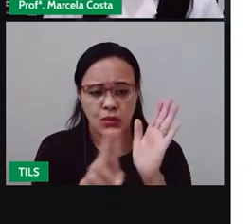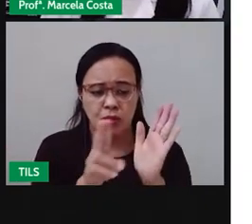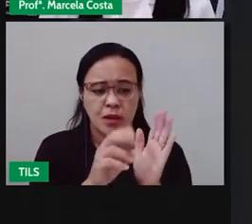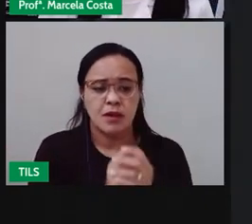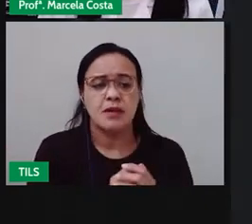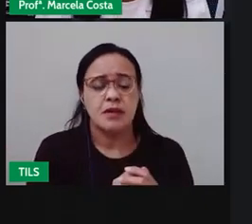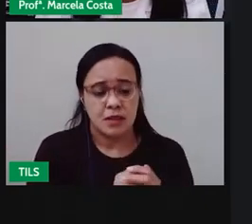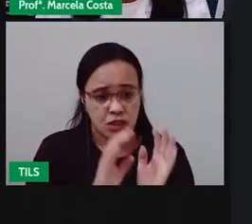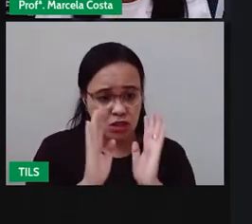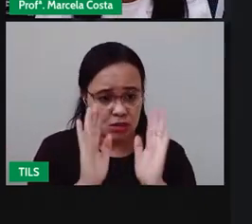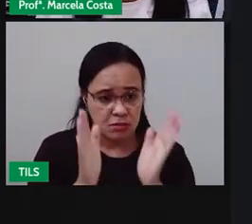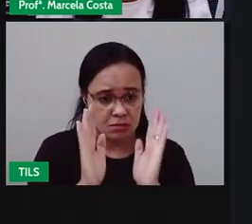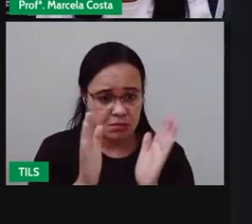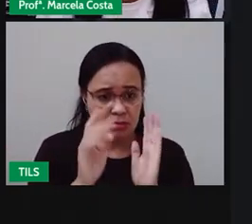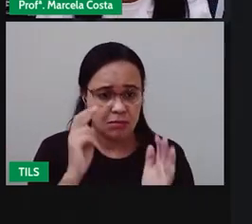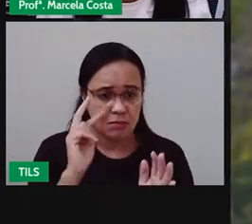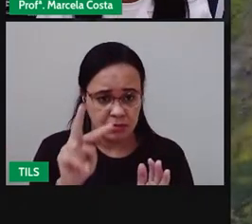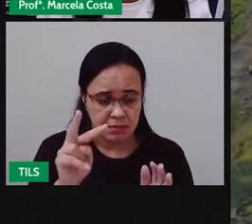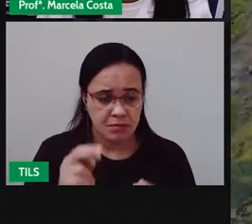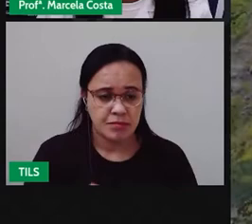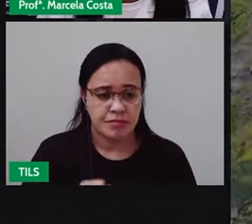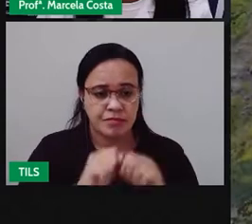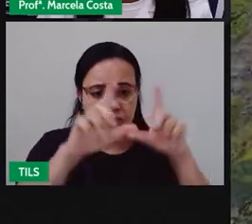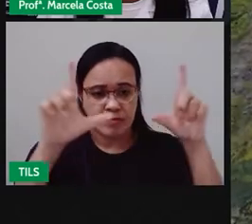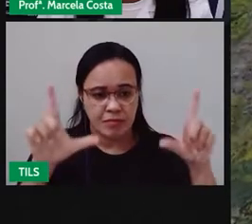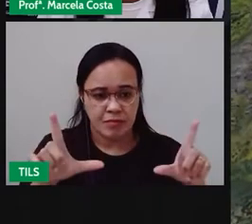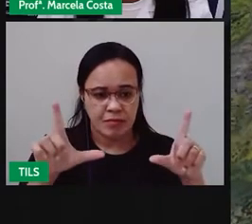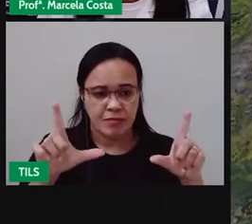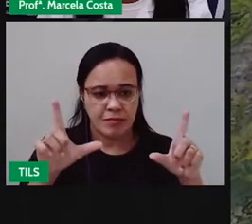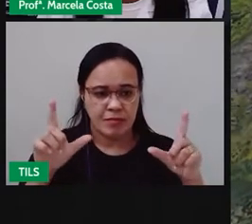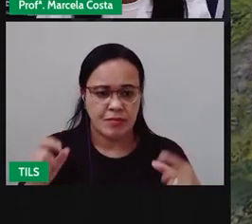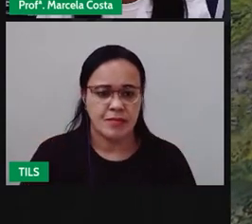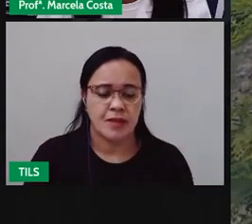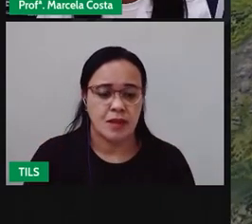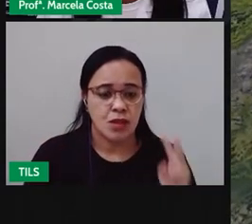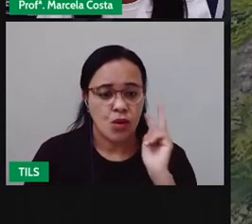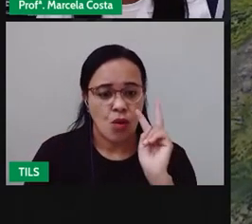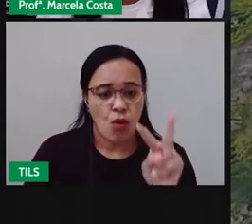Google Earth. Vou abrir aqui o aplicativo. Olha